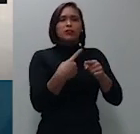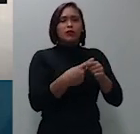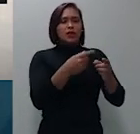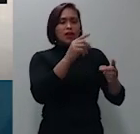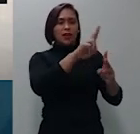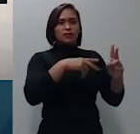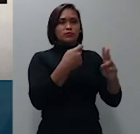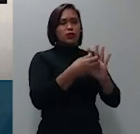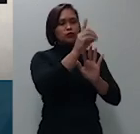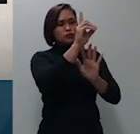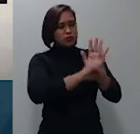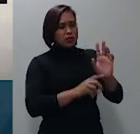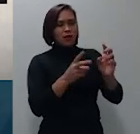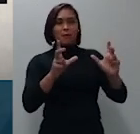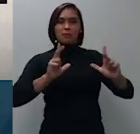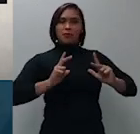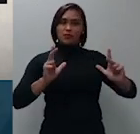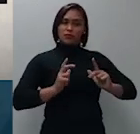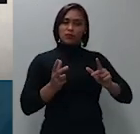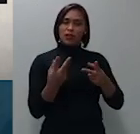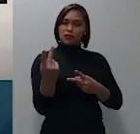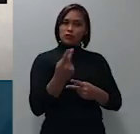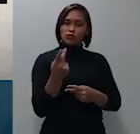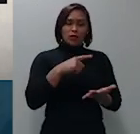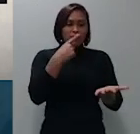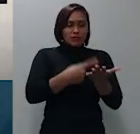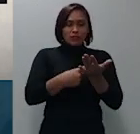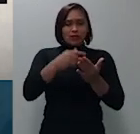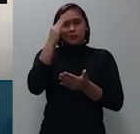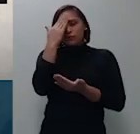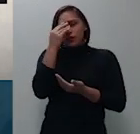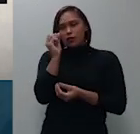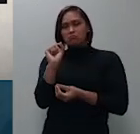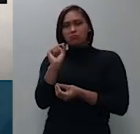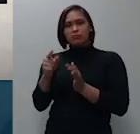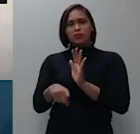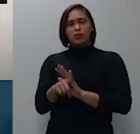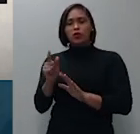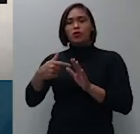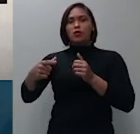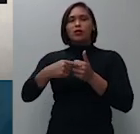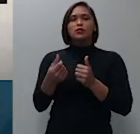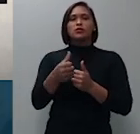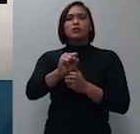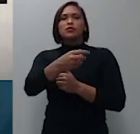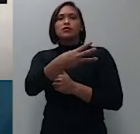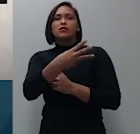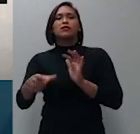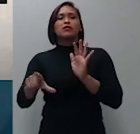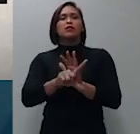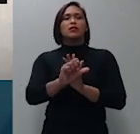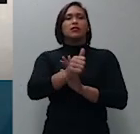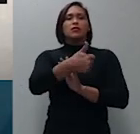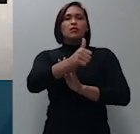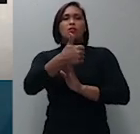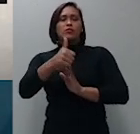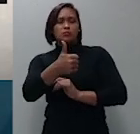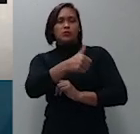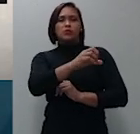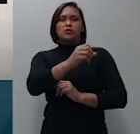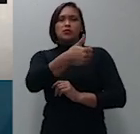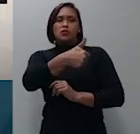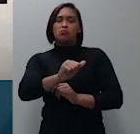superior tribunal de justiça afirmaram entendimento no sentido de que o artigo 83 da lei 11.101 é inaplicável a